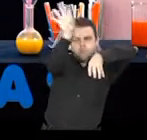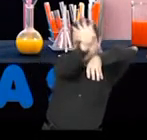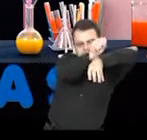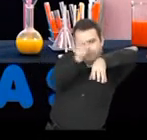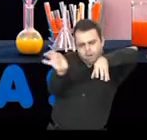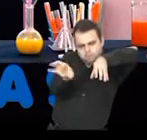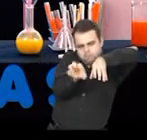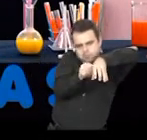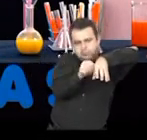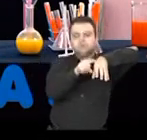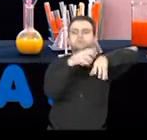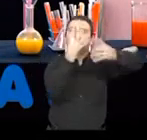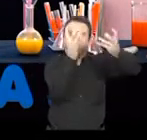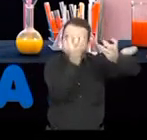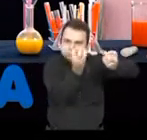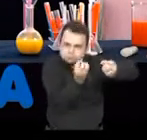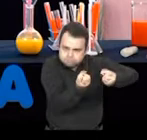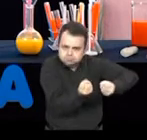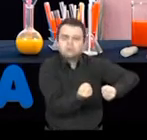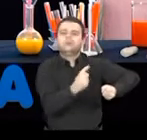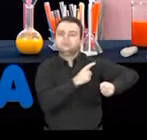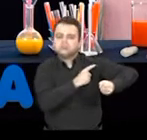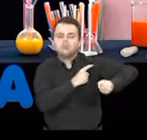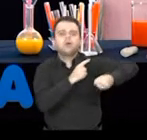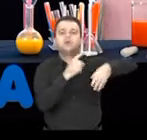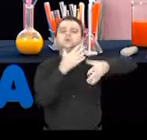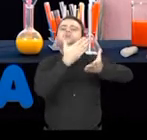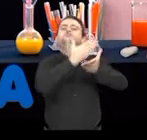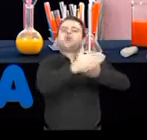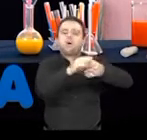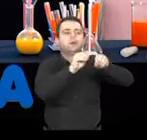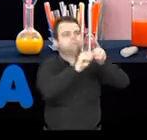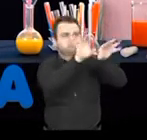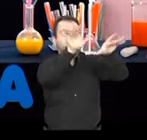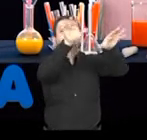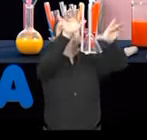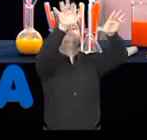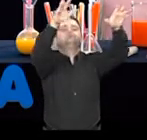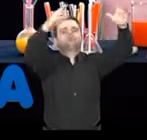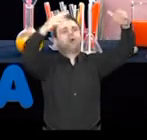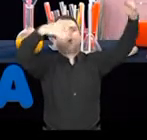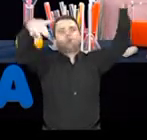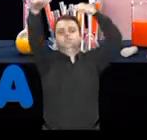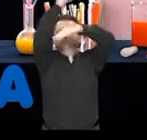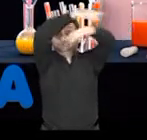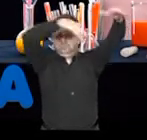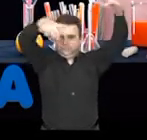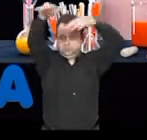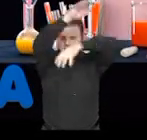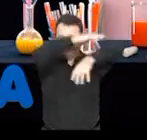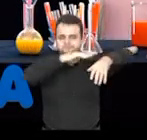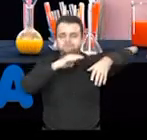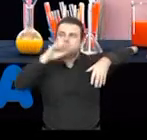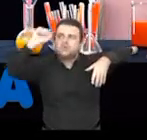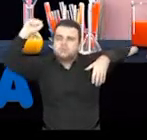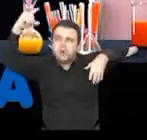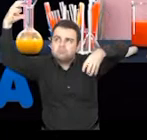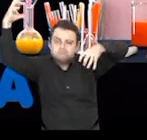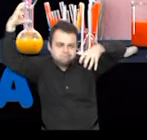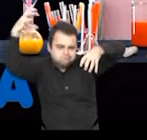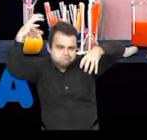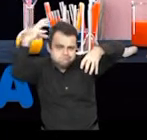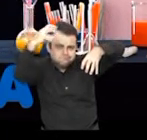planeta, parte dele é absorvida, parte dele volta para o universo. Quando esses raios entram,